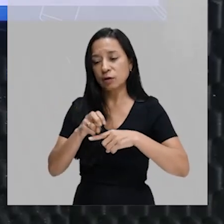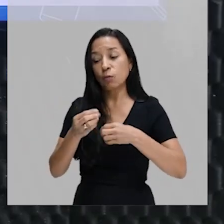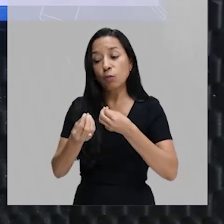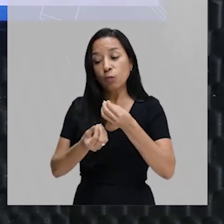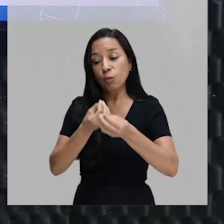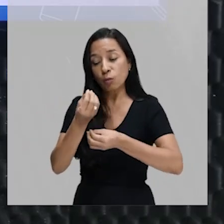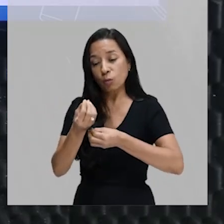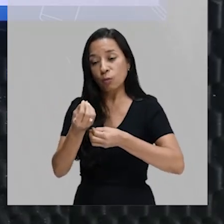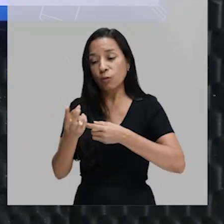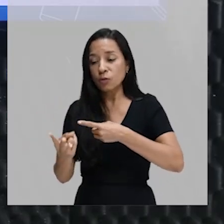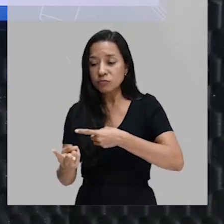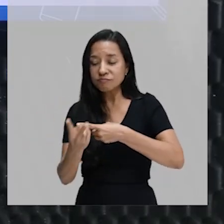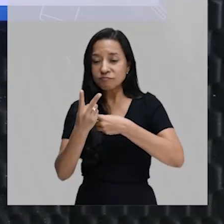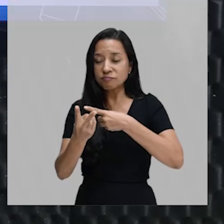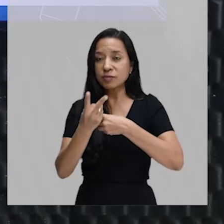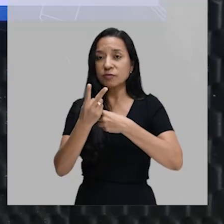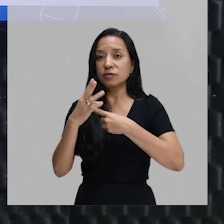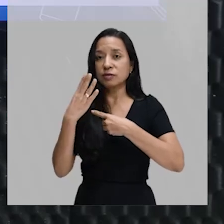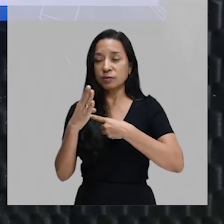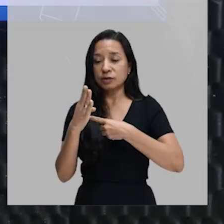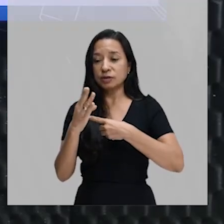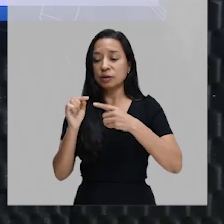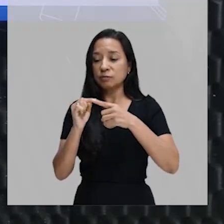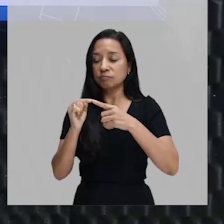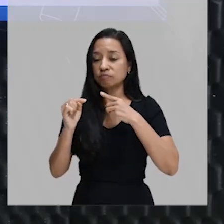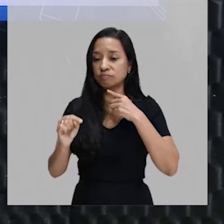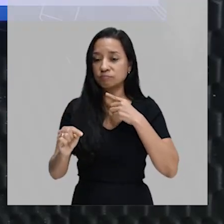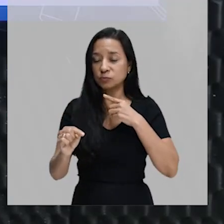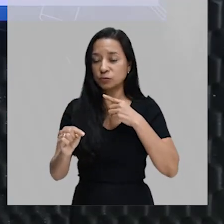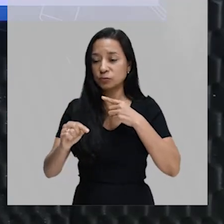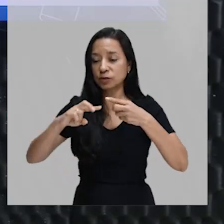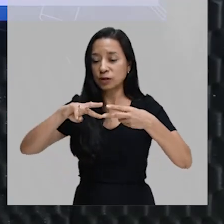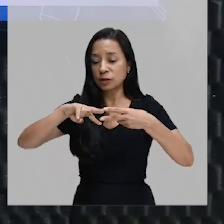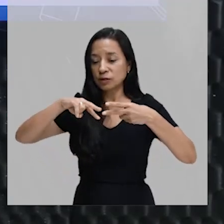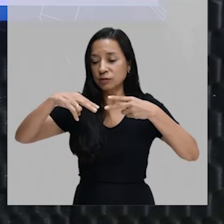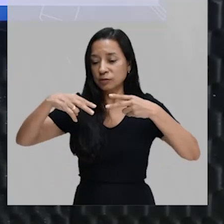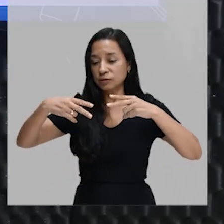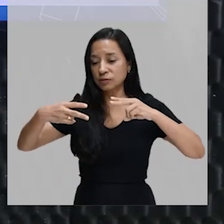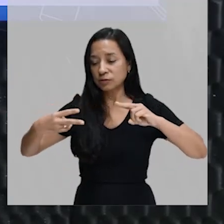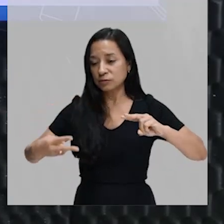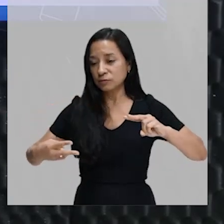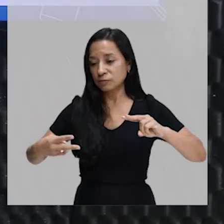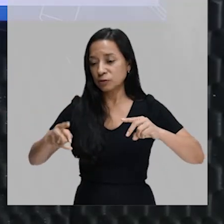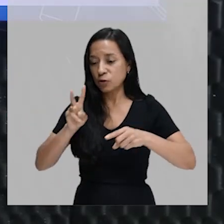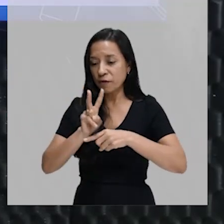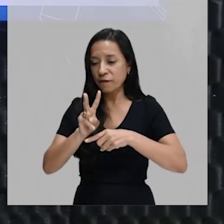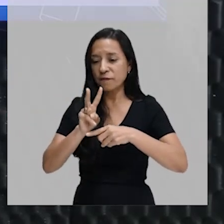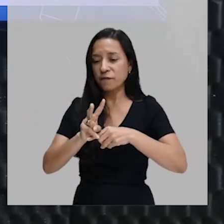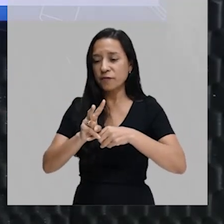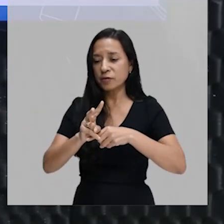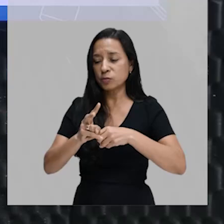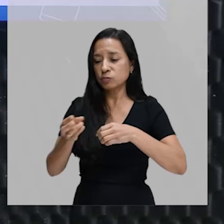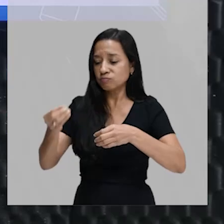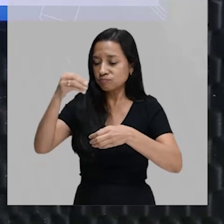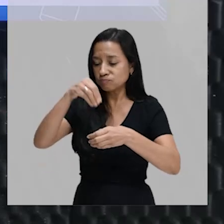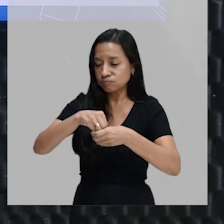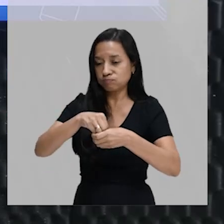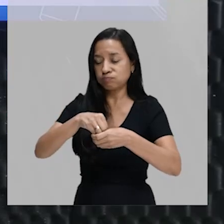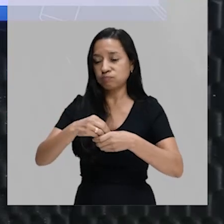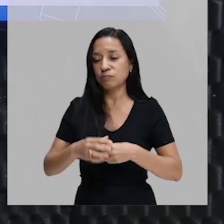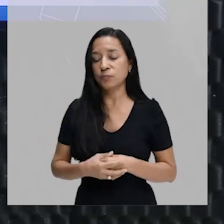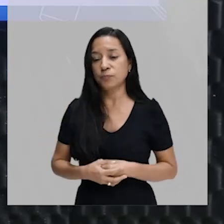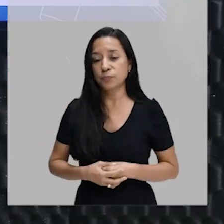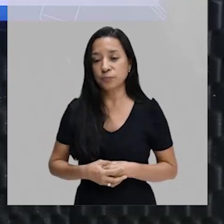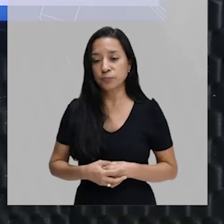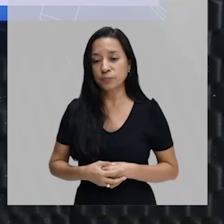defender a bactéria contra DNA de vírus invasores. Então, veja, esse